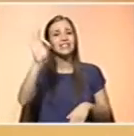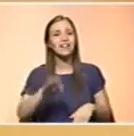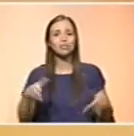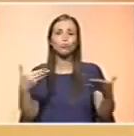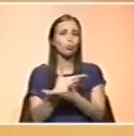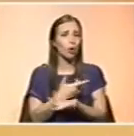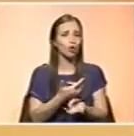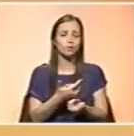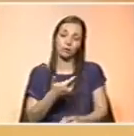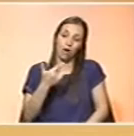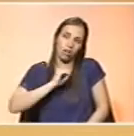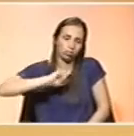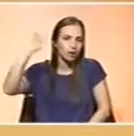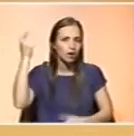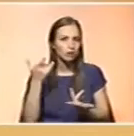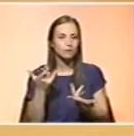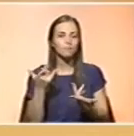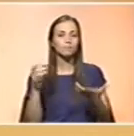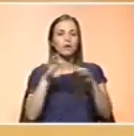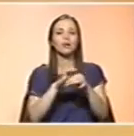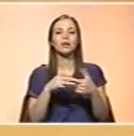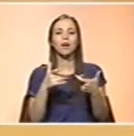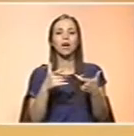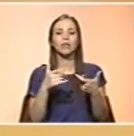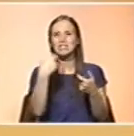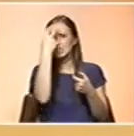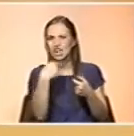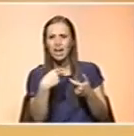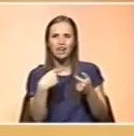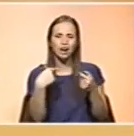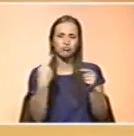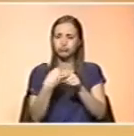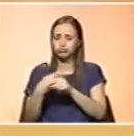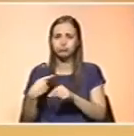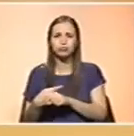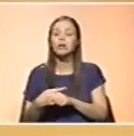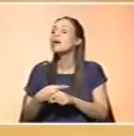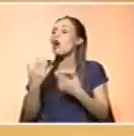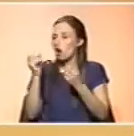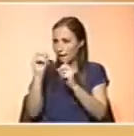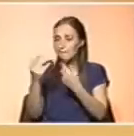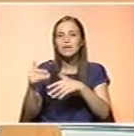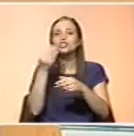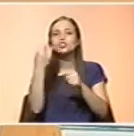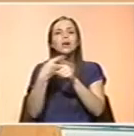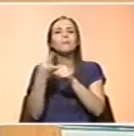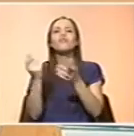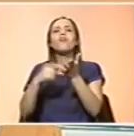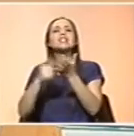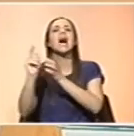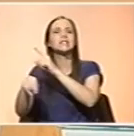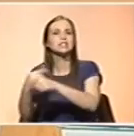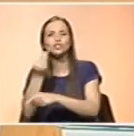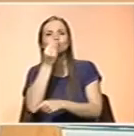elevadíssima, cegueira associada à carência em vitamina A, manifestações de todo o tipo. Mas que alimentos é que eles não têm ou não consomem? Estes